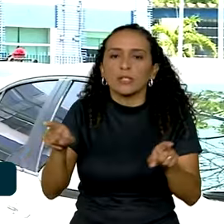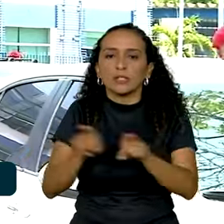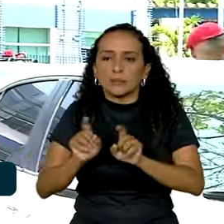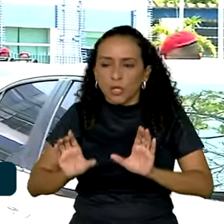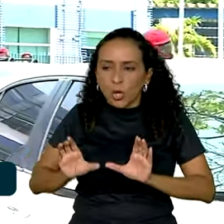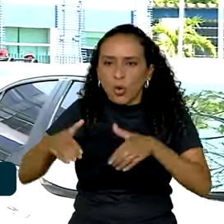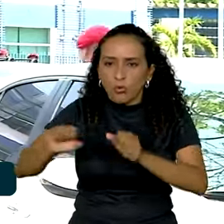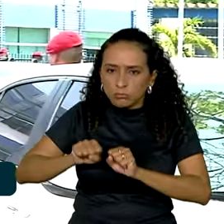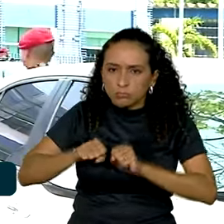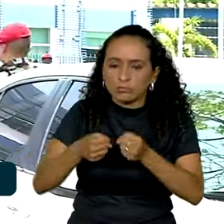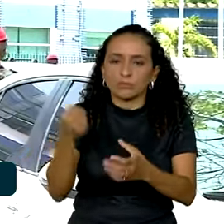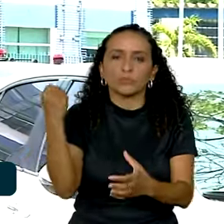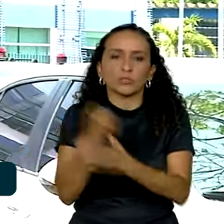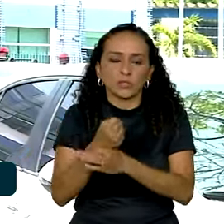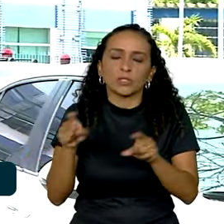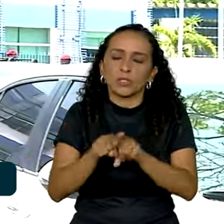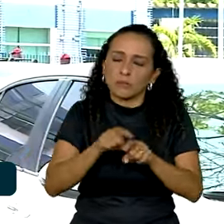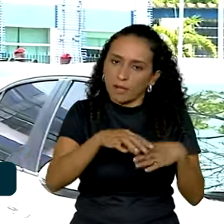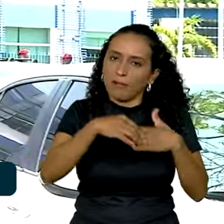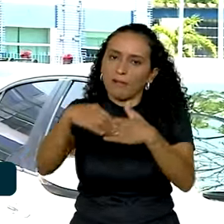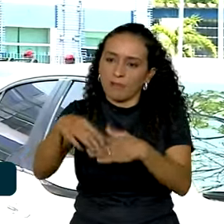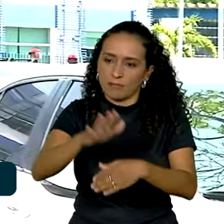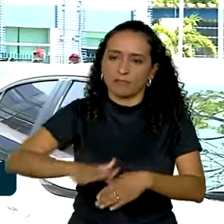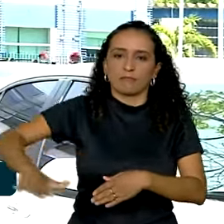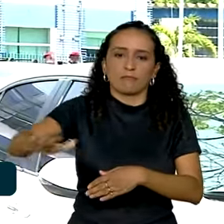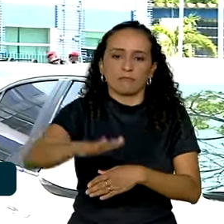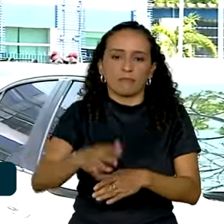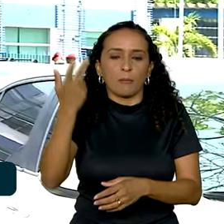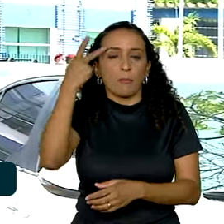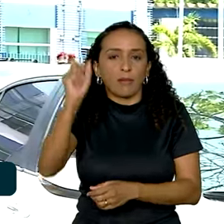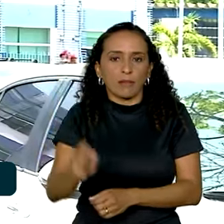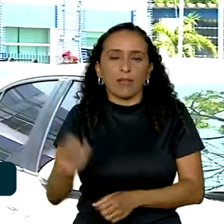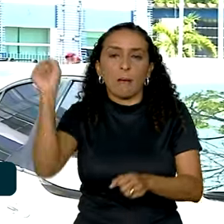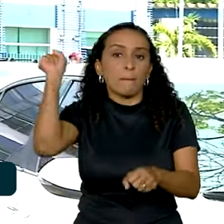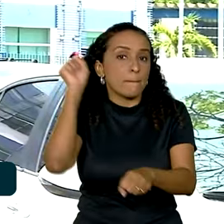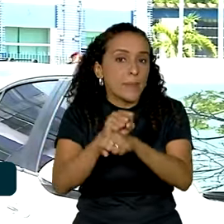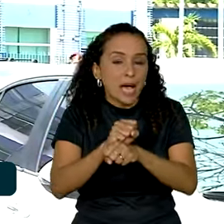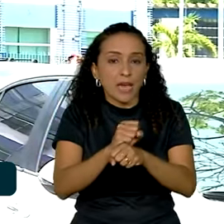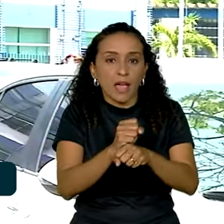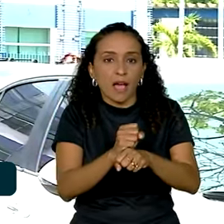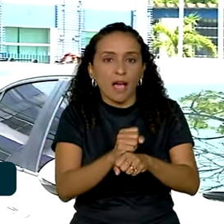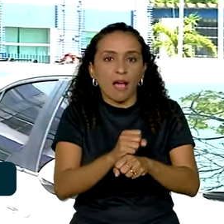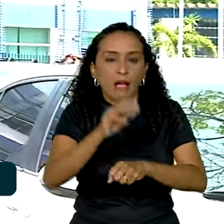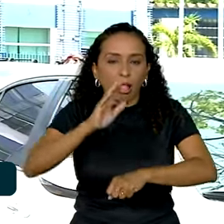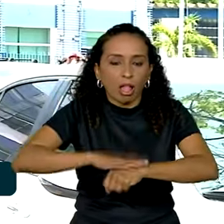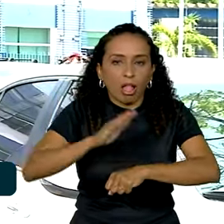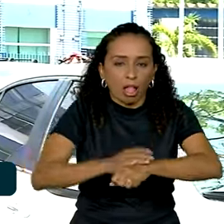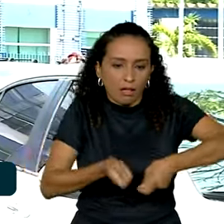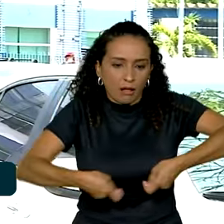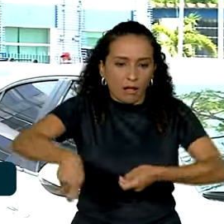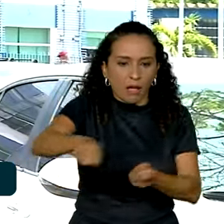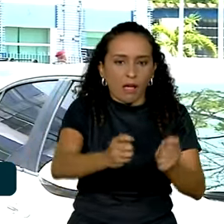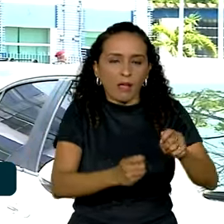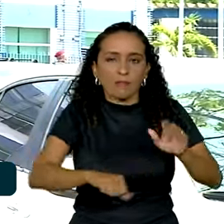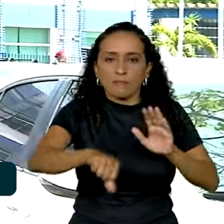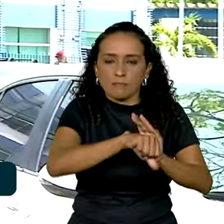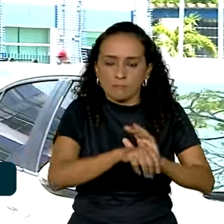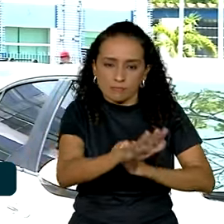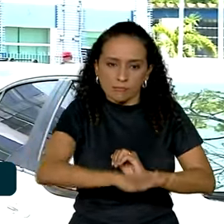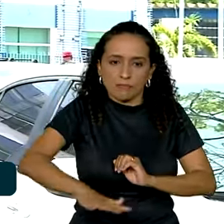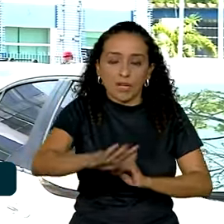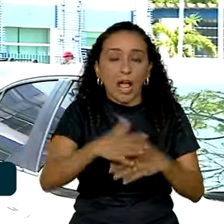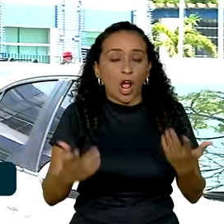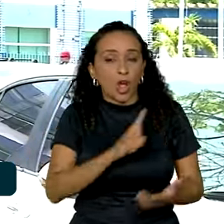segurança foram enviadas para a região para feiar a atuação de garimpeiros no território. Agora, o governo federal vai